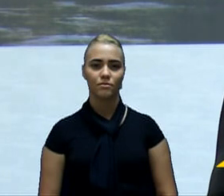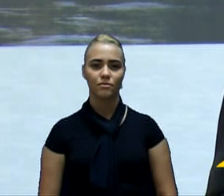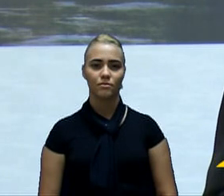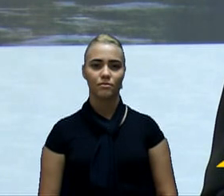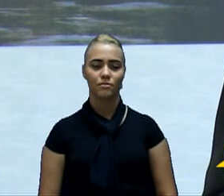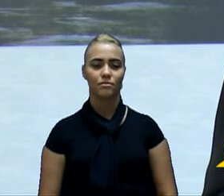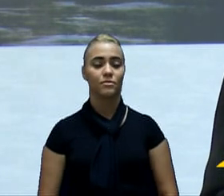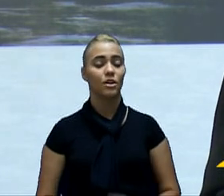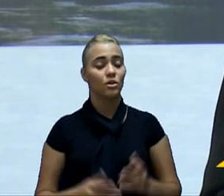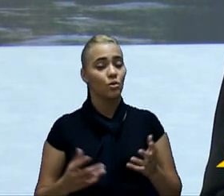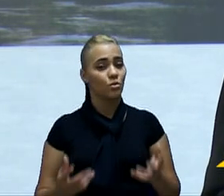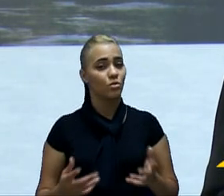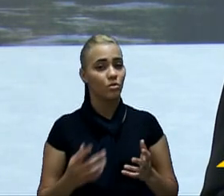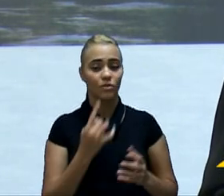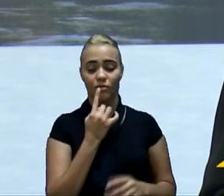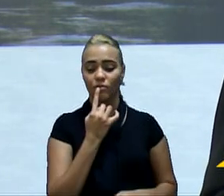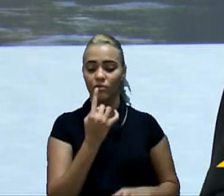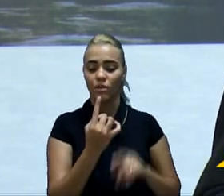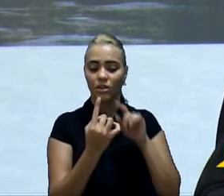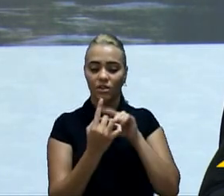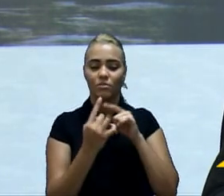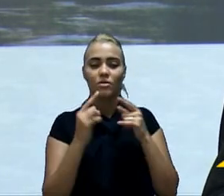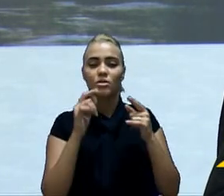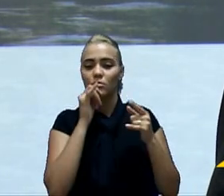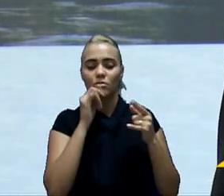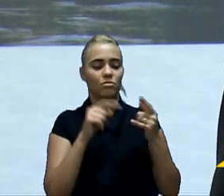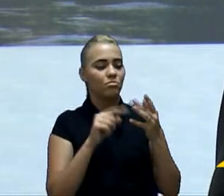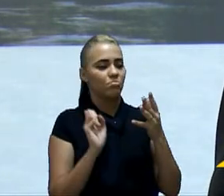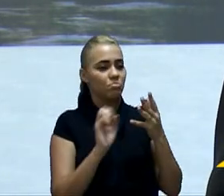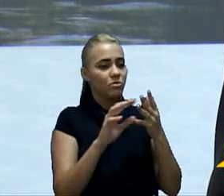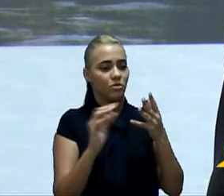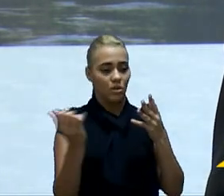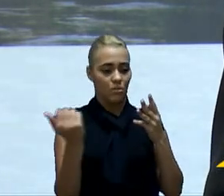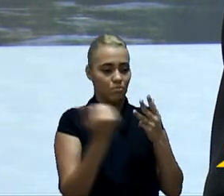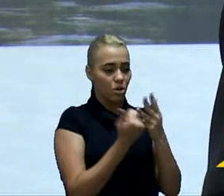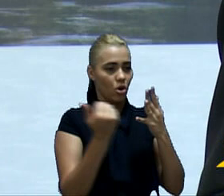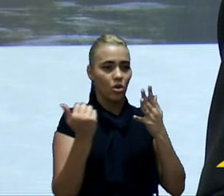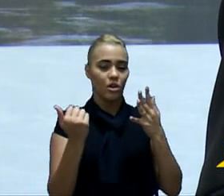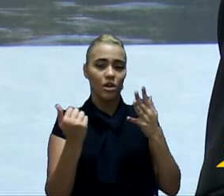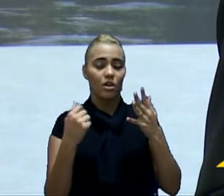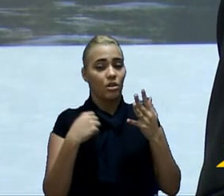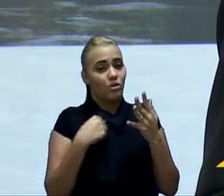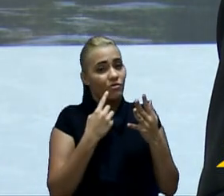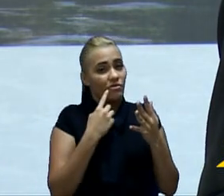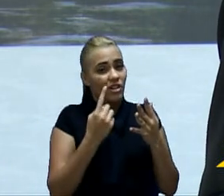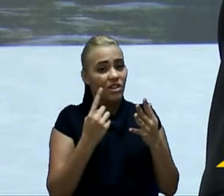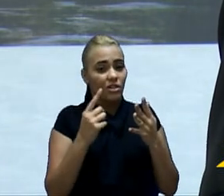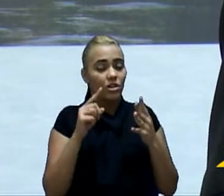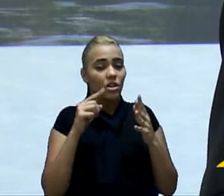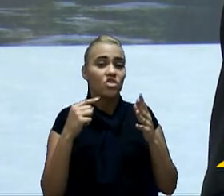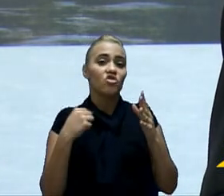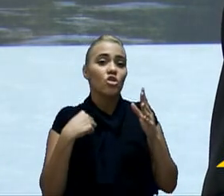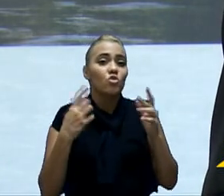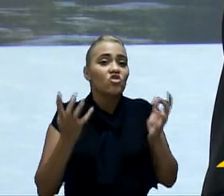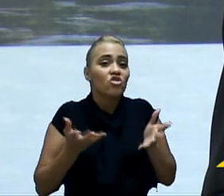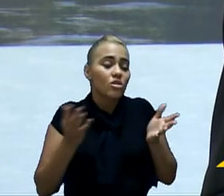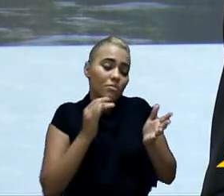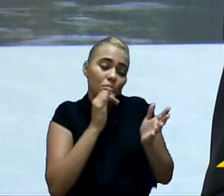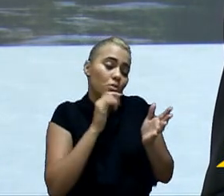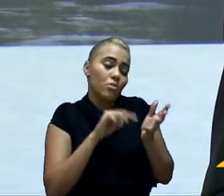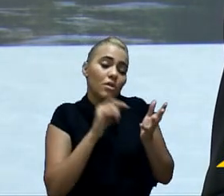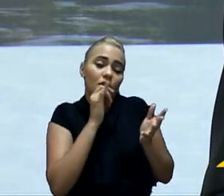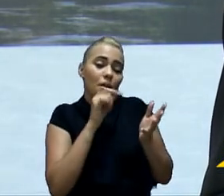Quando se fala em reposição, naturalmente que não haverá impacto. Eu já tenho aquela despesa do senhor José